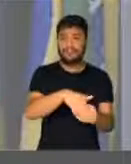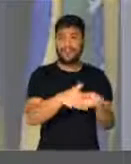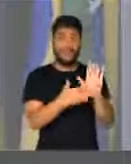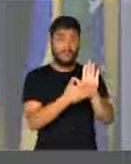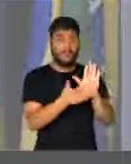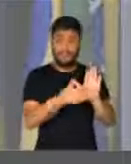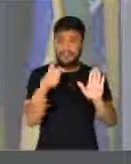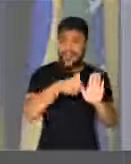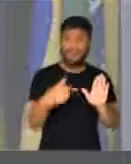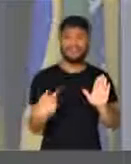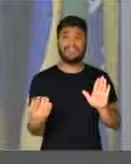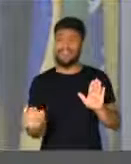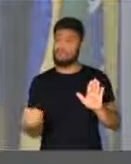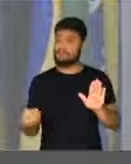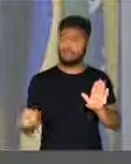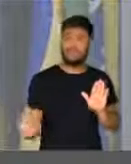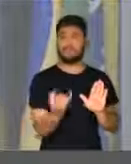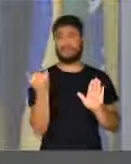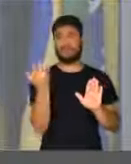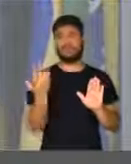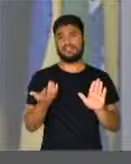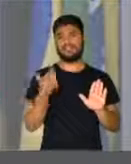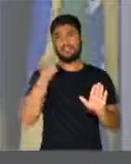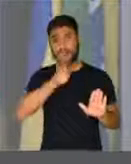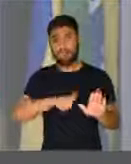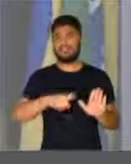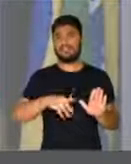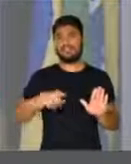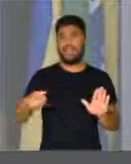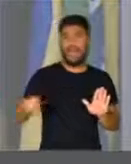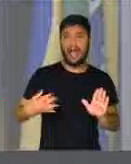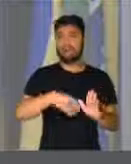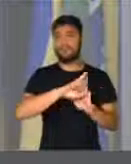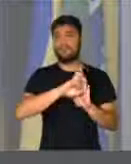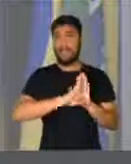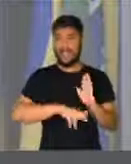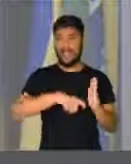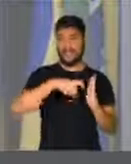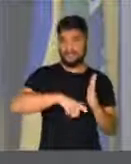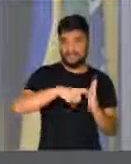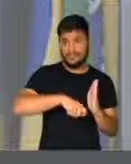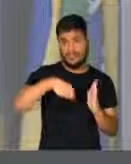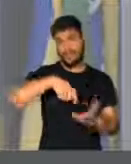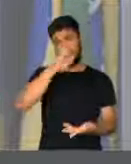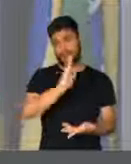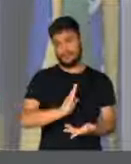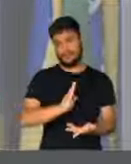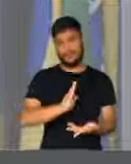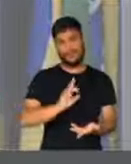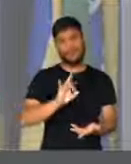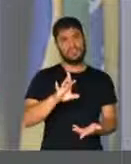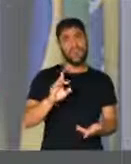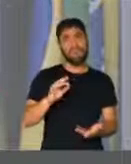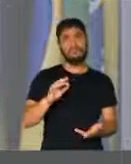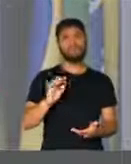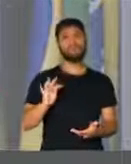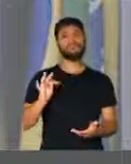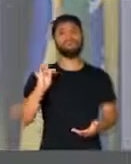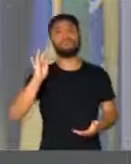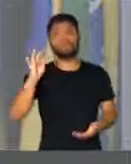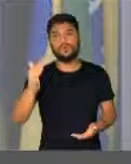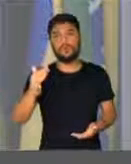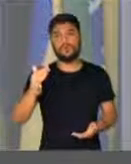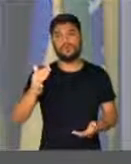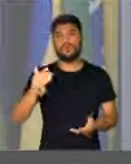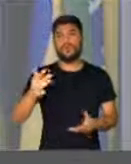tão importante para que nós tenhamos o ajuste fiscal no país, para que nós possamos preparar, não para a próxima geração, mas para